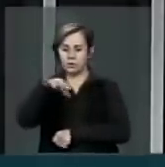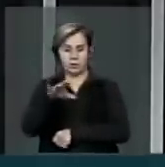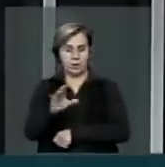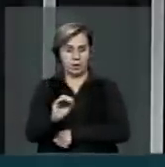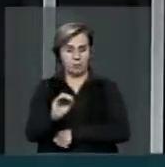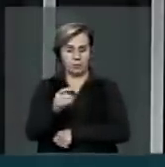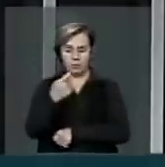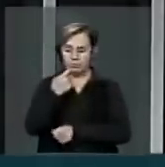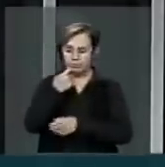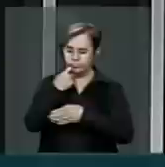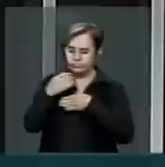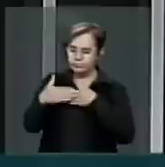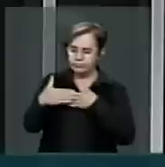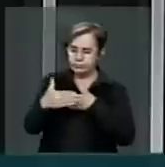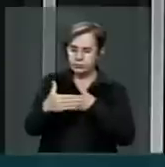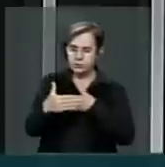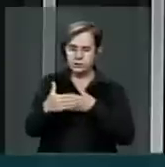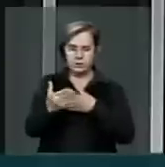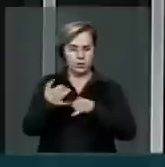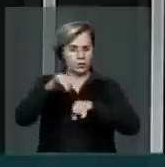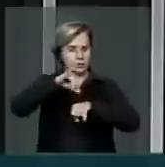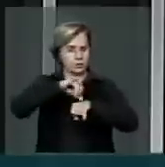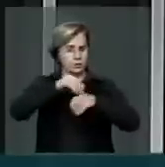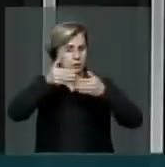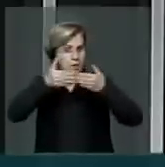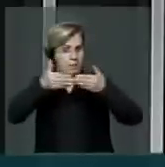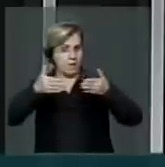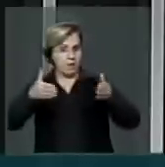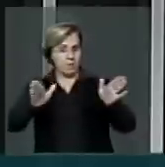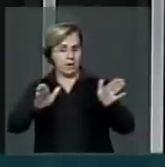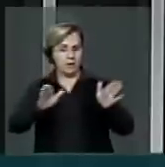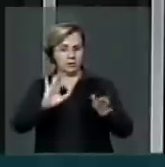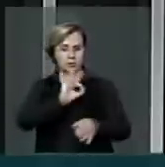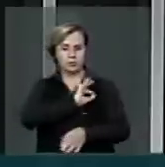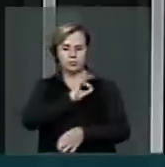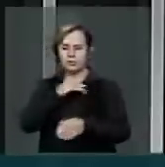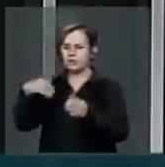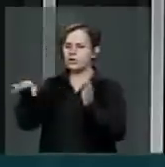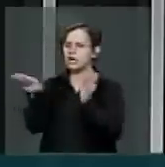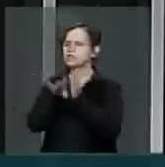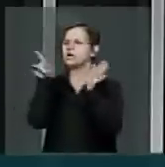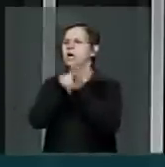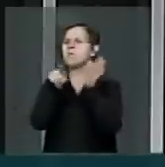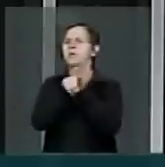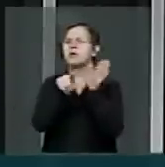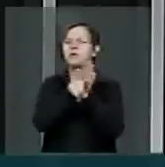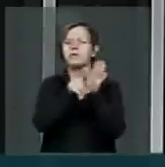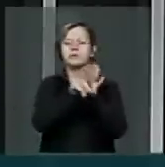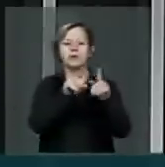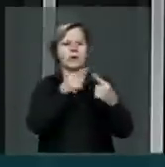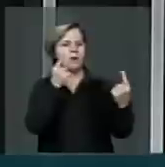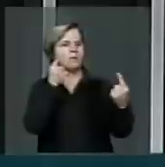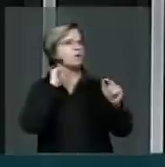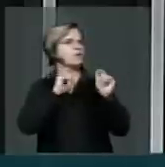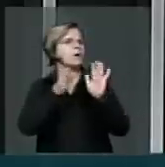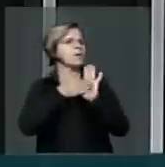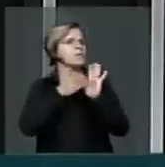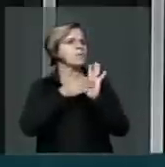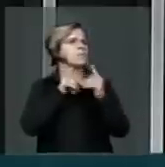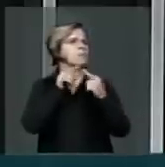sexta o centro estava aberto e eles chegaram fazendo perguntas mas sem nenhum propósito dessa vizinha